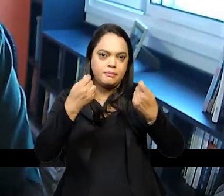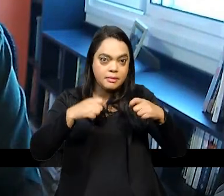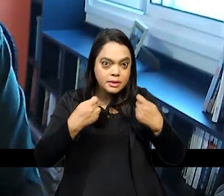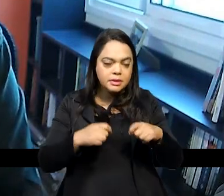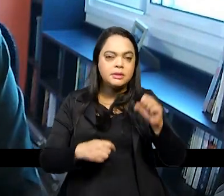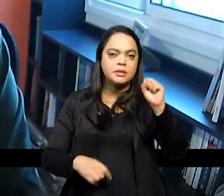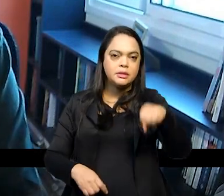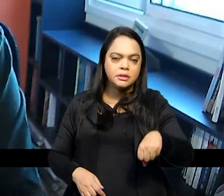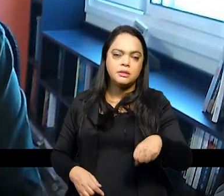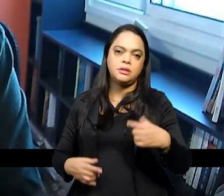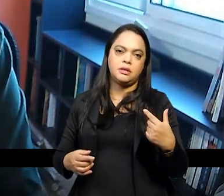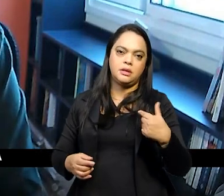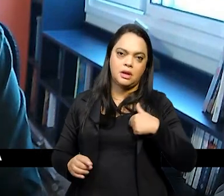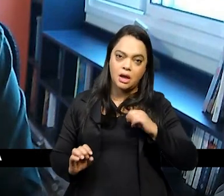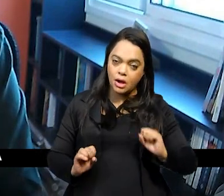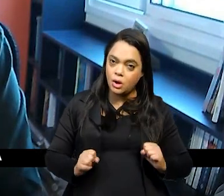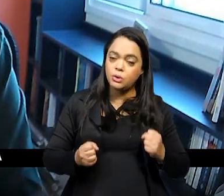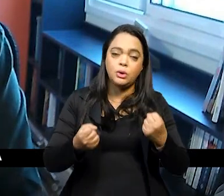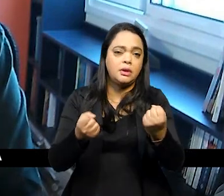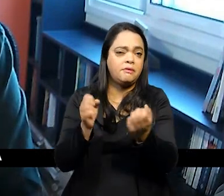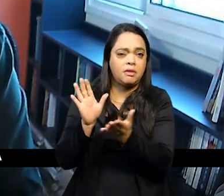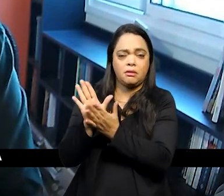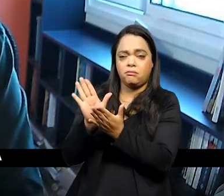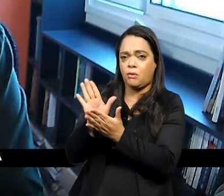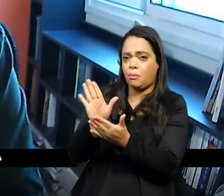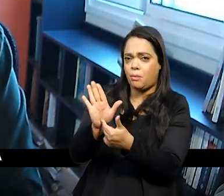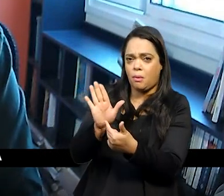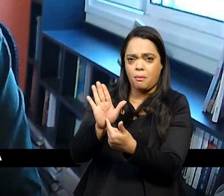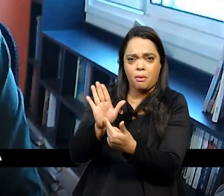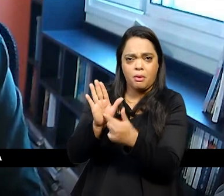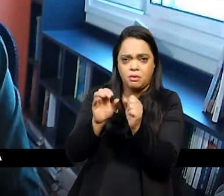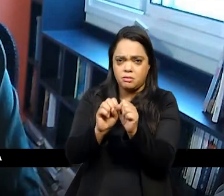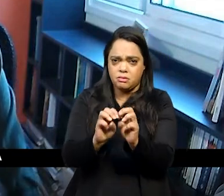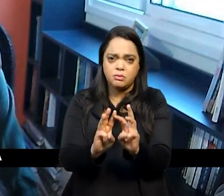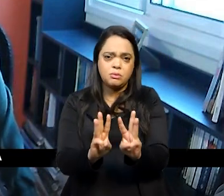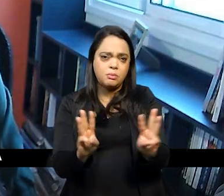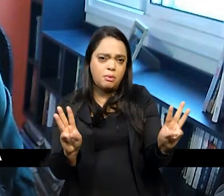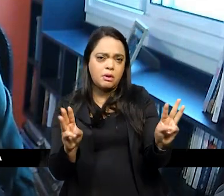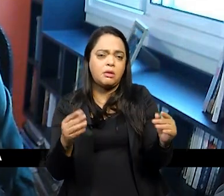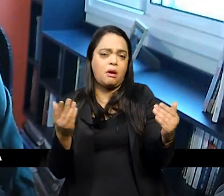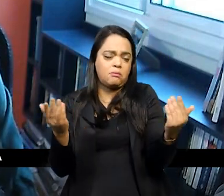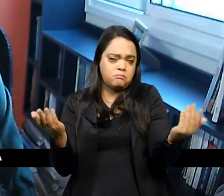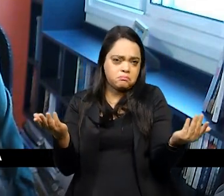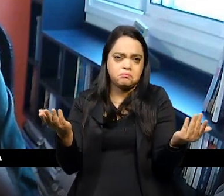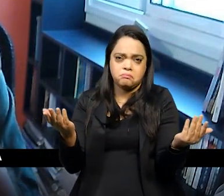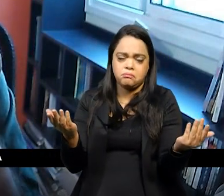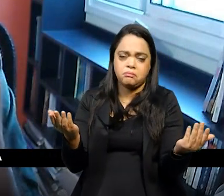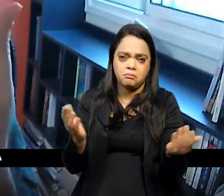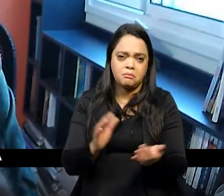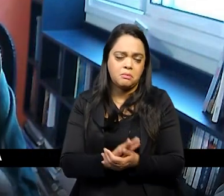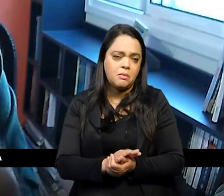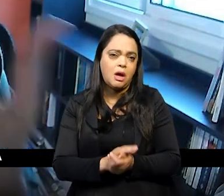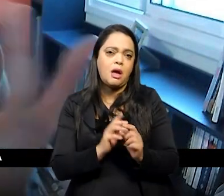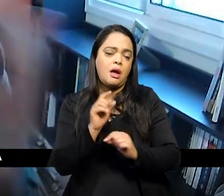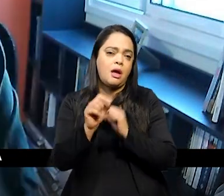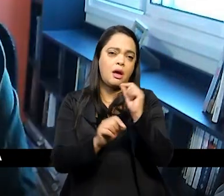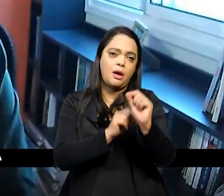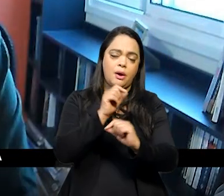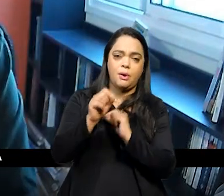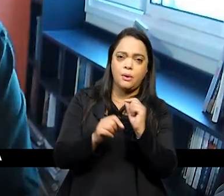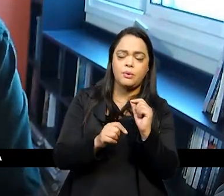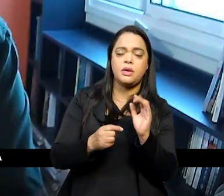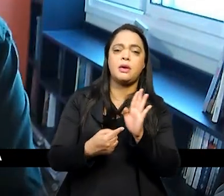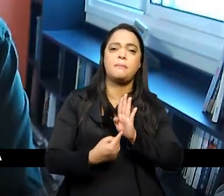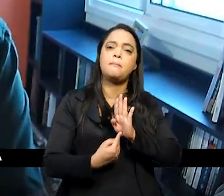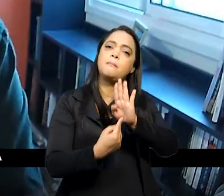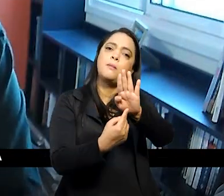eu estou bem entendendo essa uma das propostas do portal ou então isso é o que define uma das essências